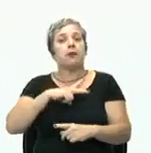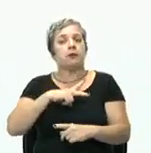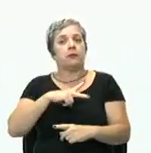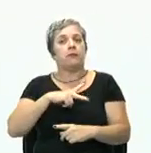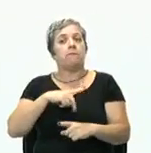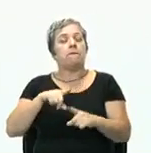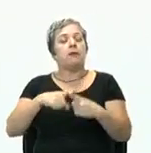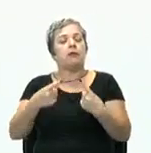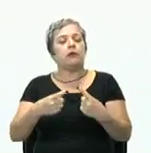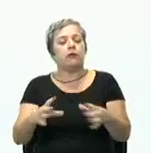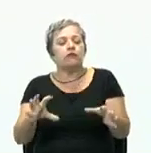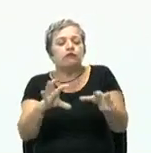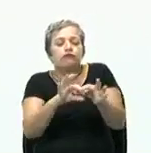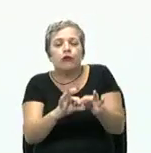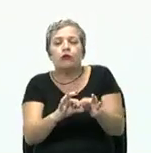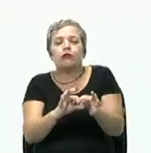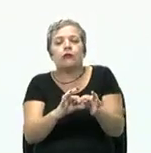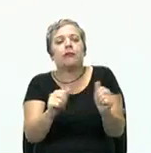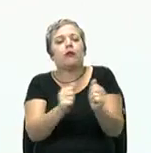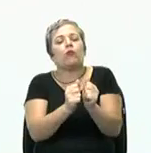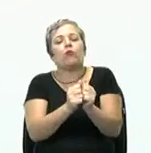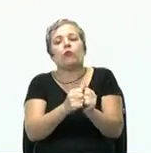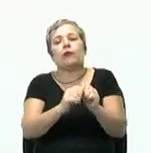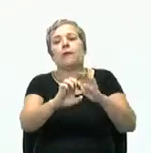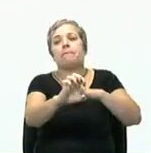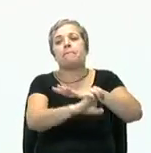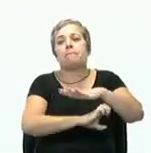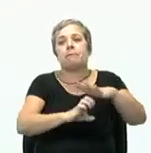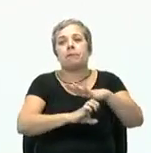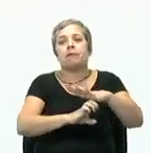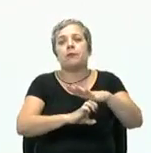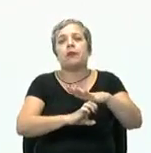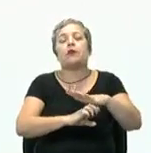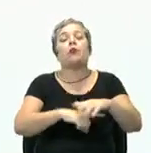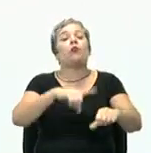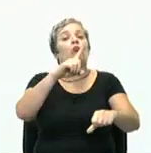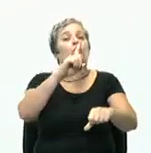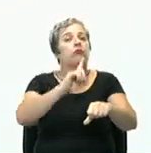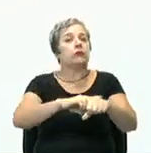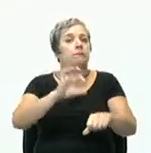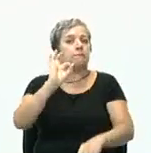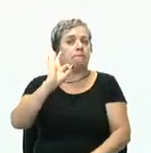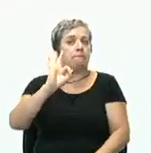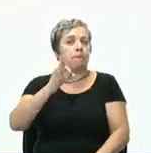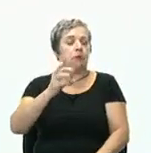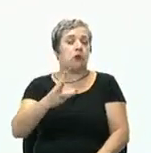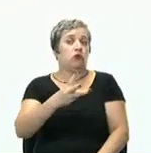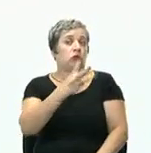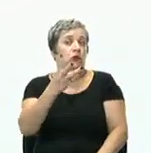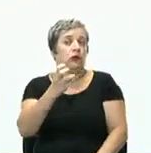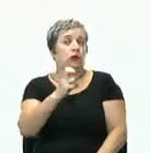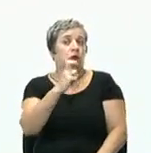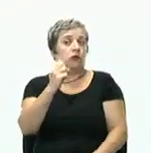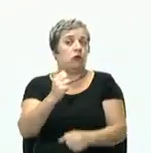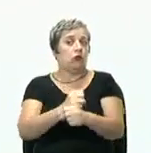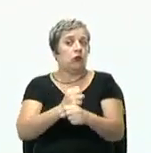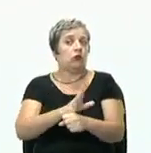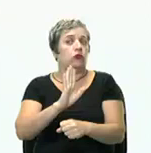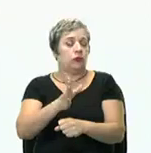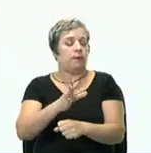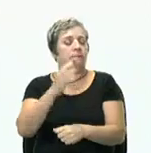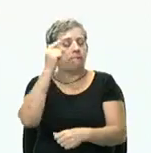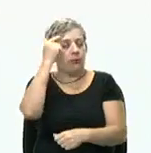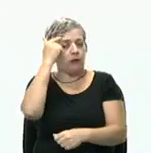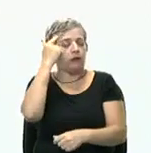estar alinhados com os objetivos da empresa. Preciso ter um período definido de tempo, de três a cinco anos, quando nós pensamos no